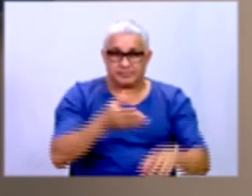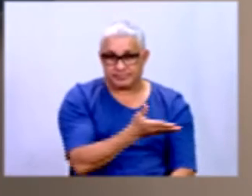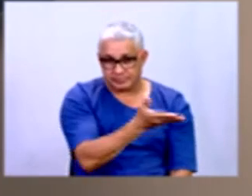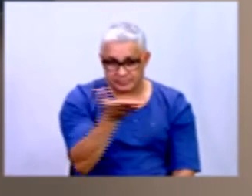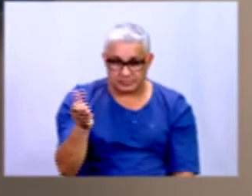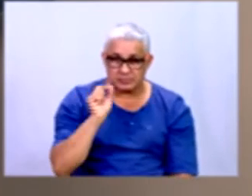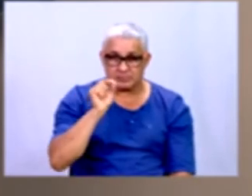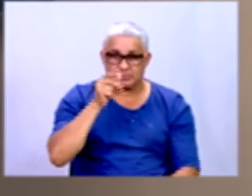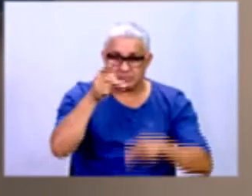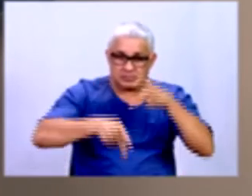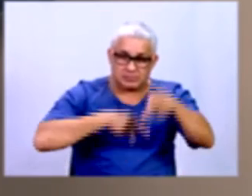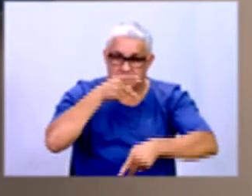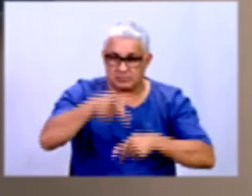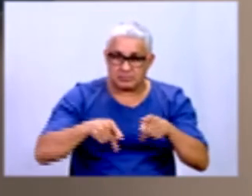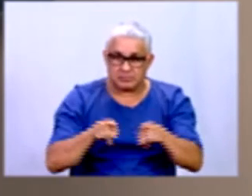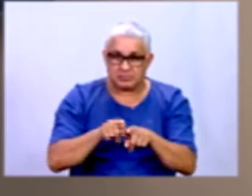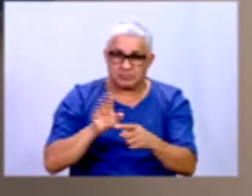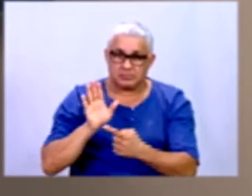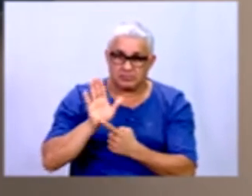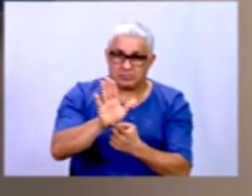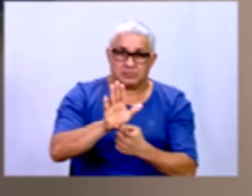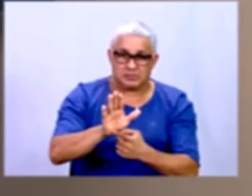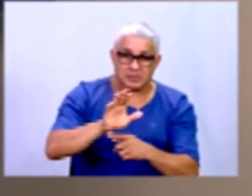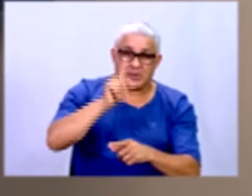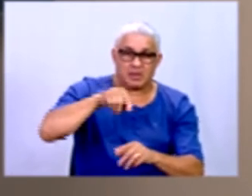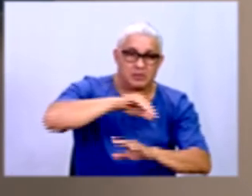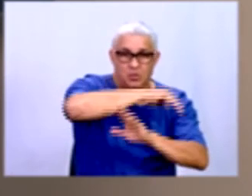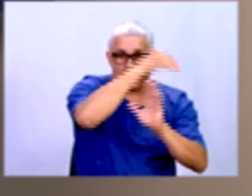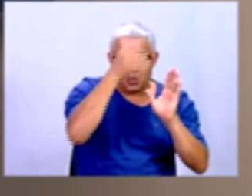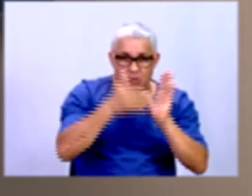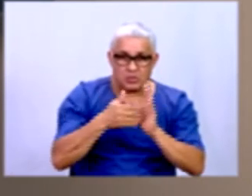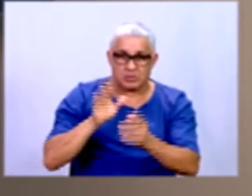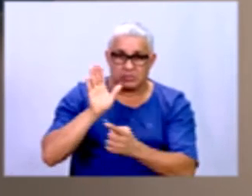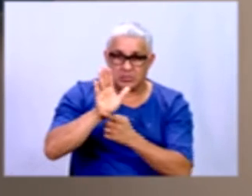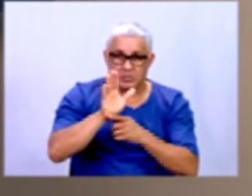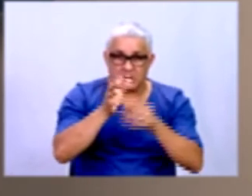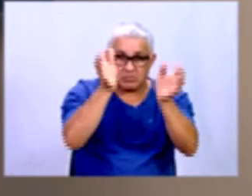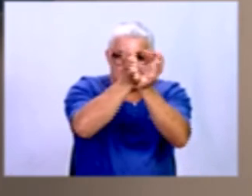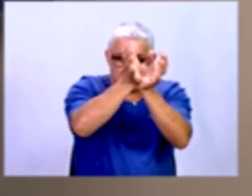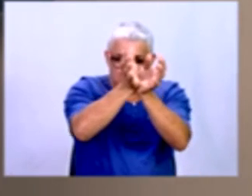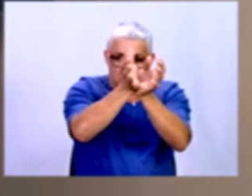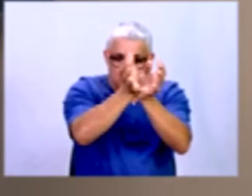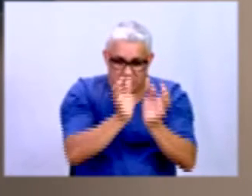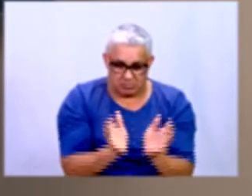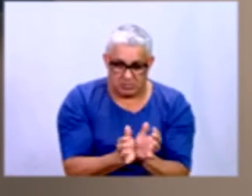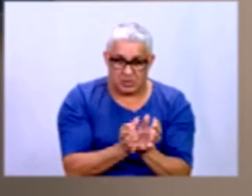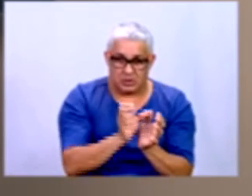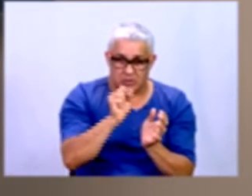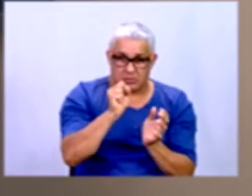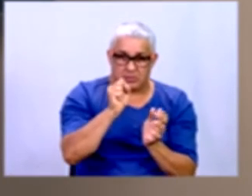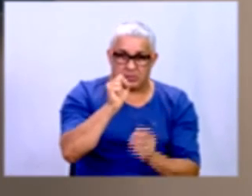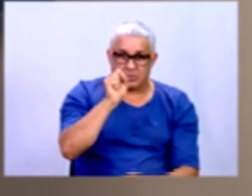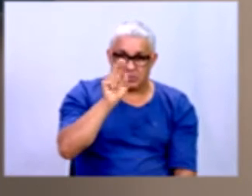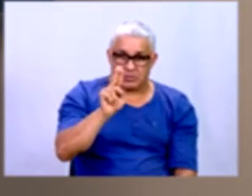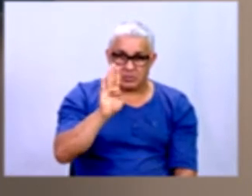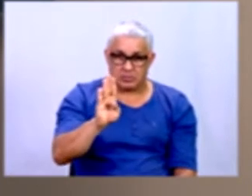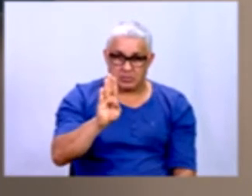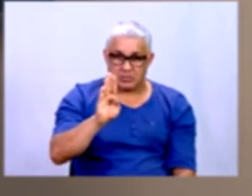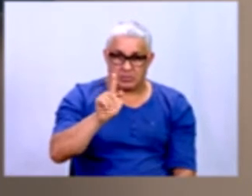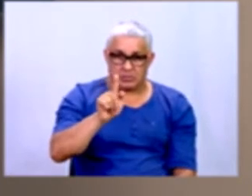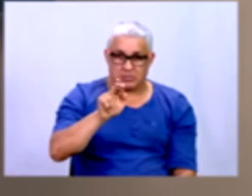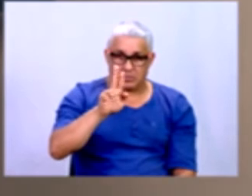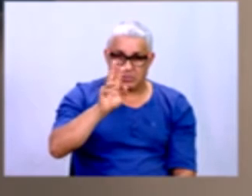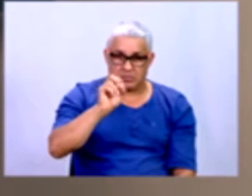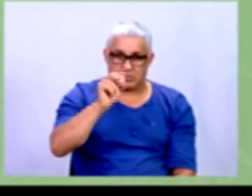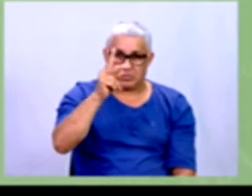população e amostra. A população é o todo e a amostra é o subgrupo desse todo. É o que nós escolhemos ali para coletar as informações, tá?